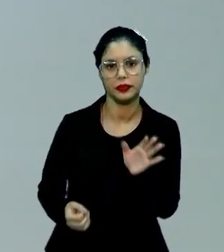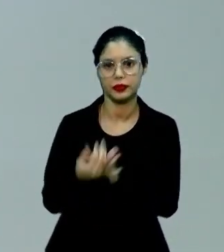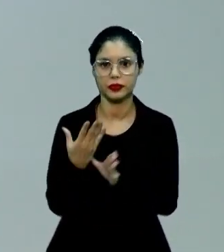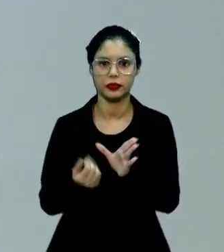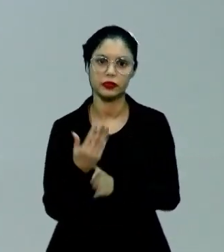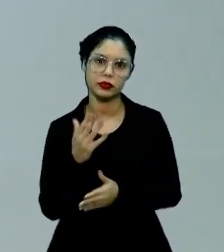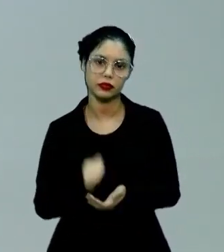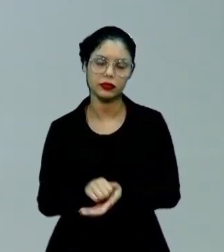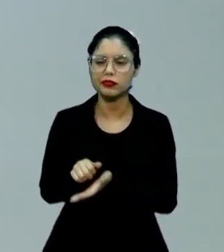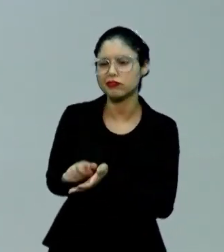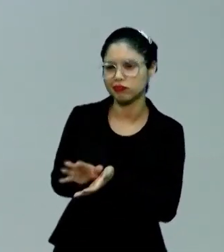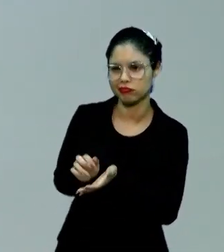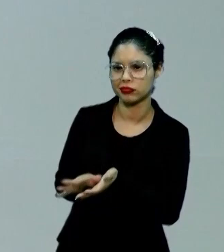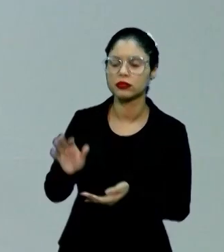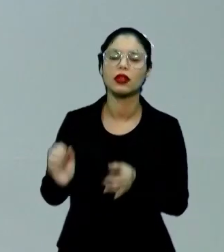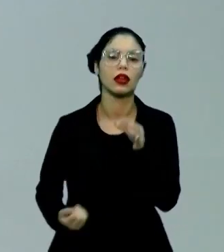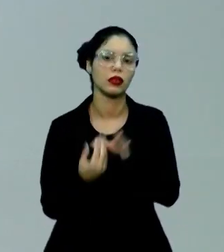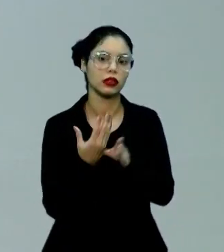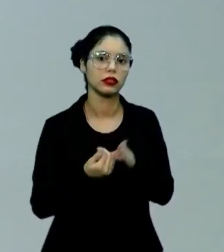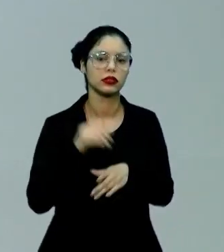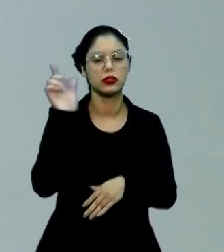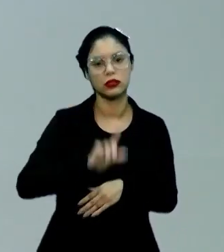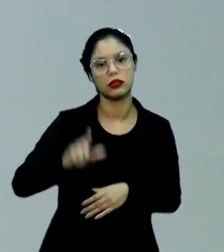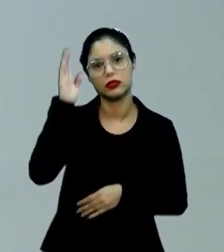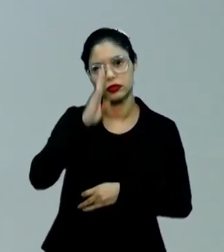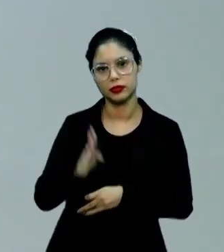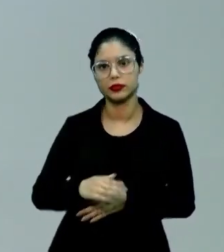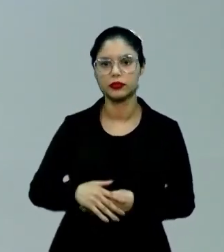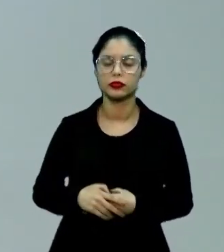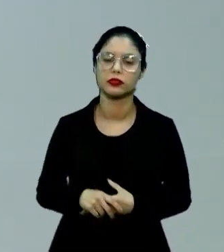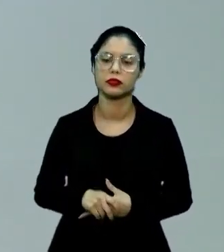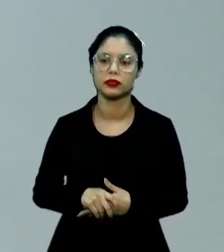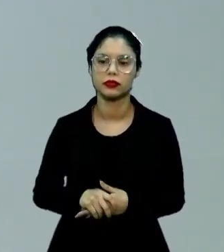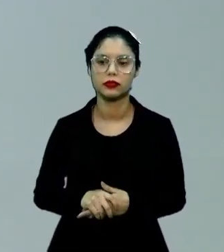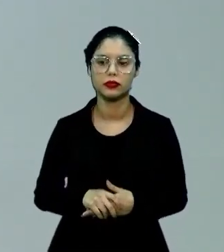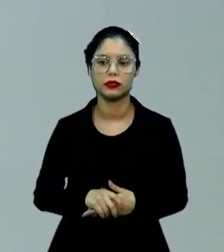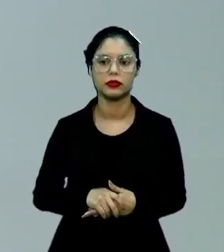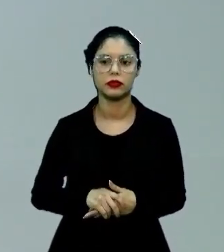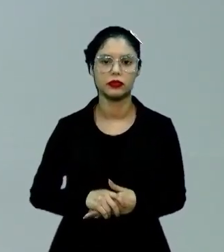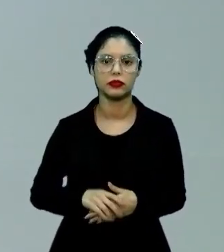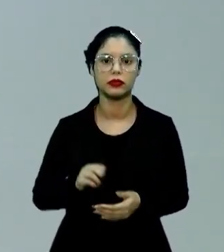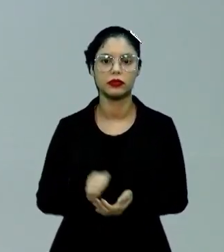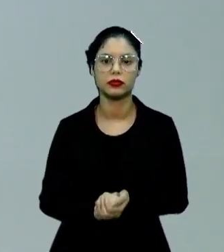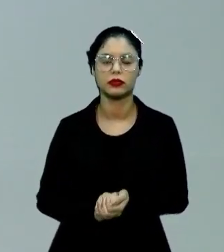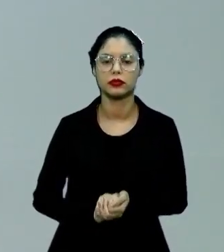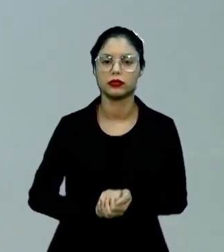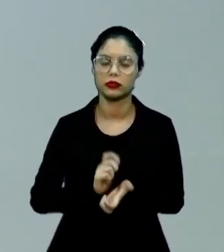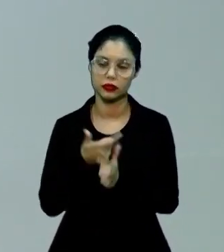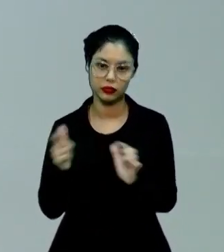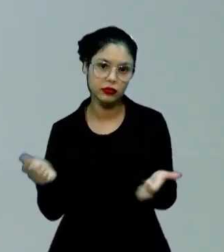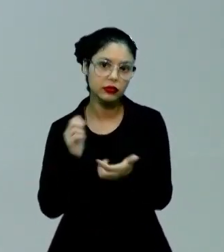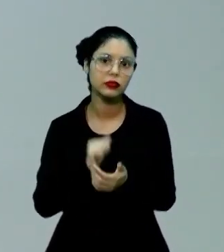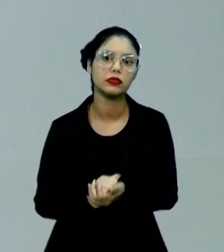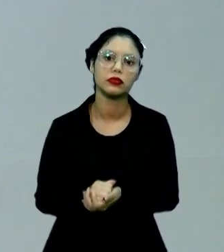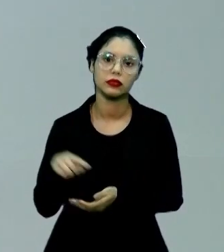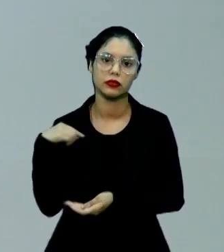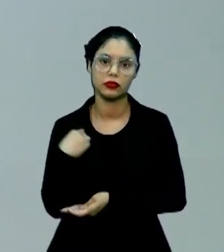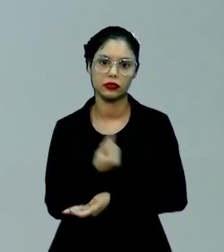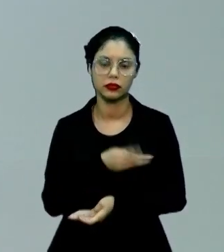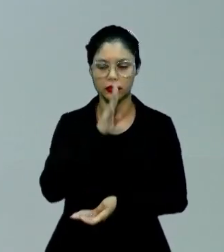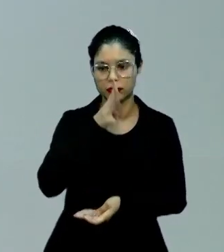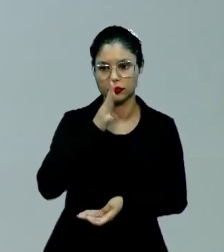uma certa rejeição às produções literárias brasileiras, essas aí que são canônicas, que são aclamadas pela